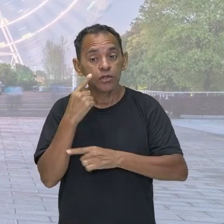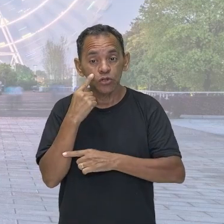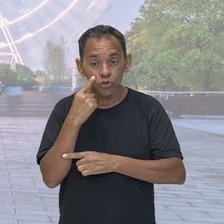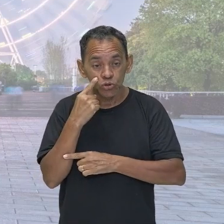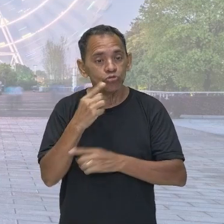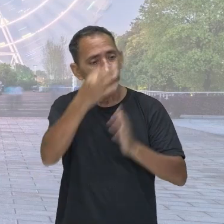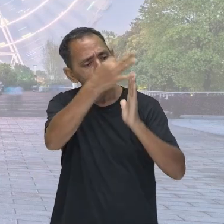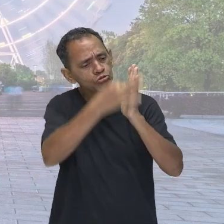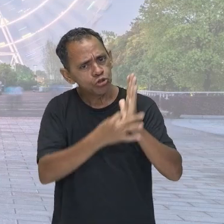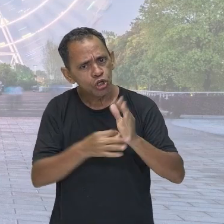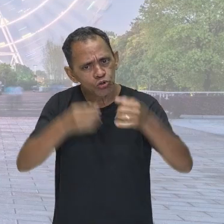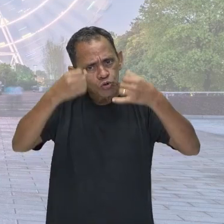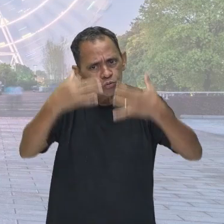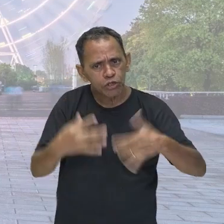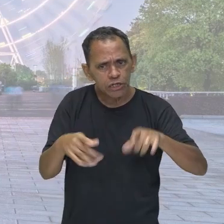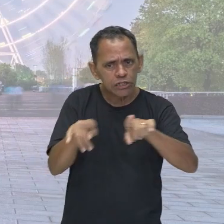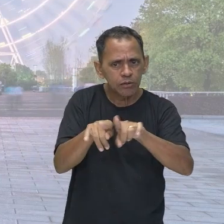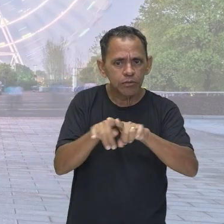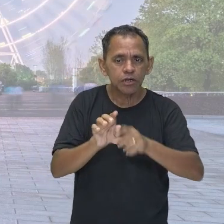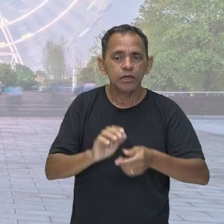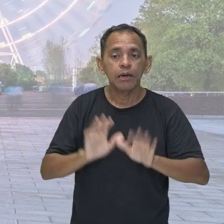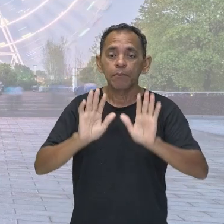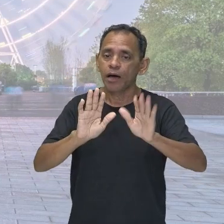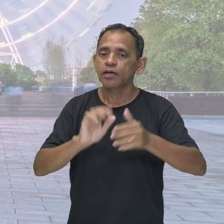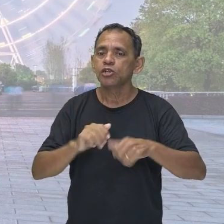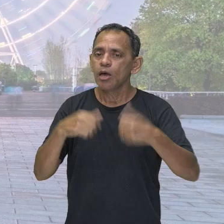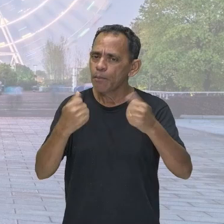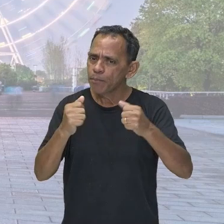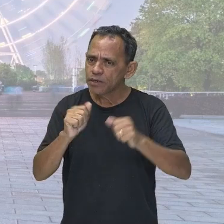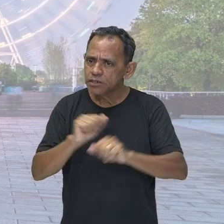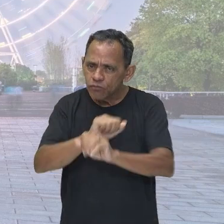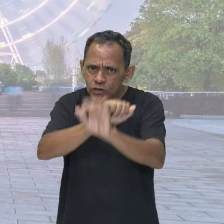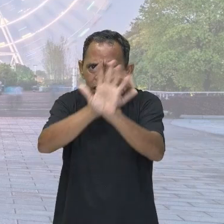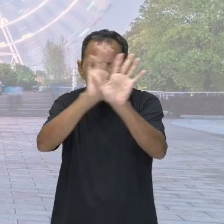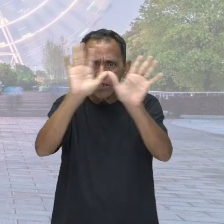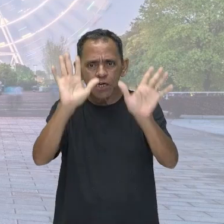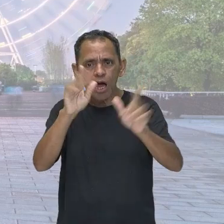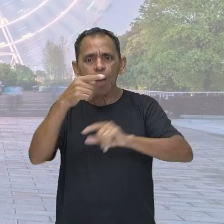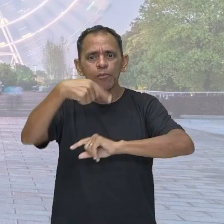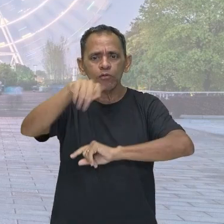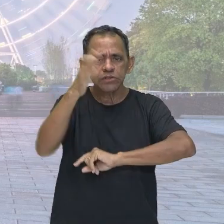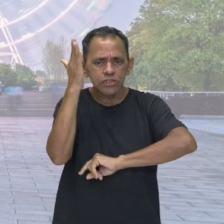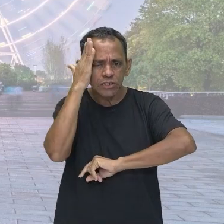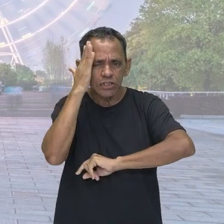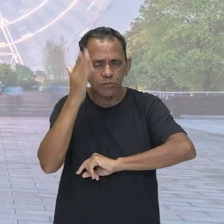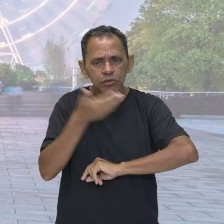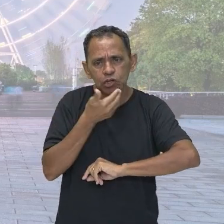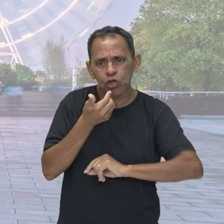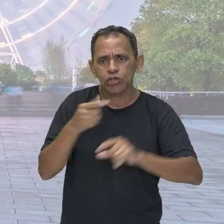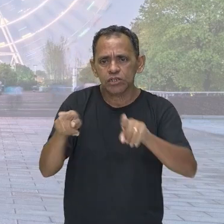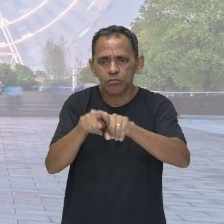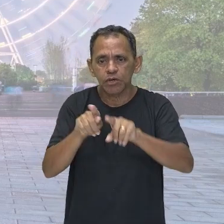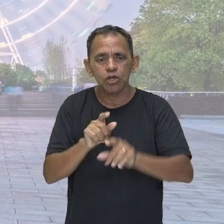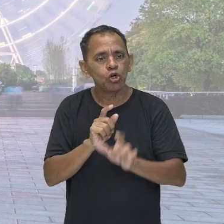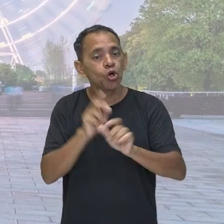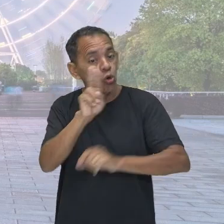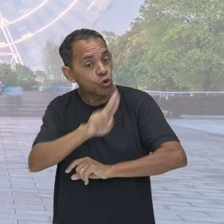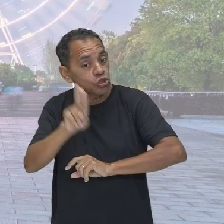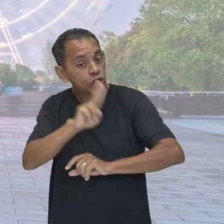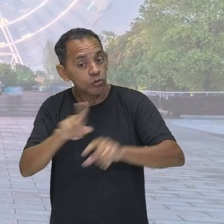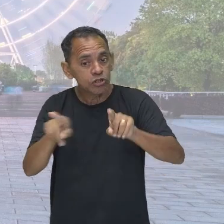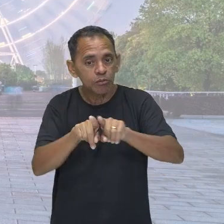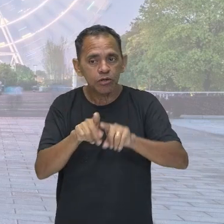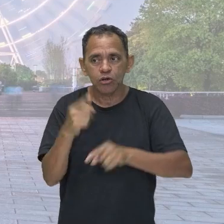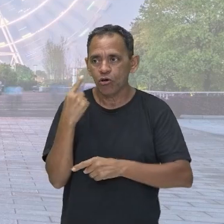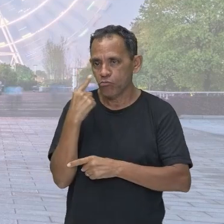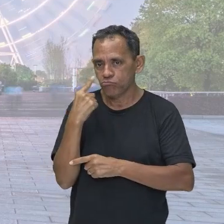E para que fique um pouco mais claro sobre aonde nós utilizamos esse termo energia, nós preparamos aqui um material para